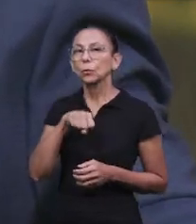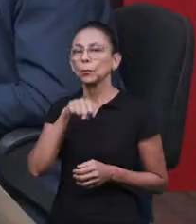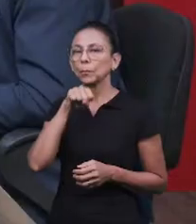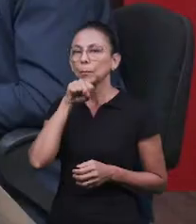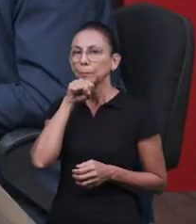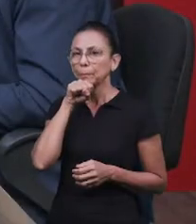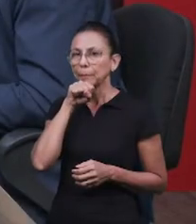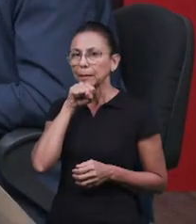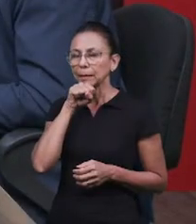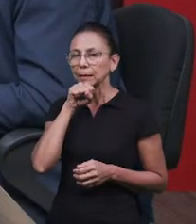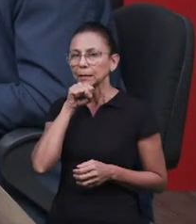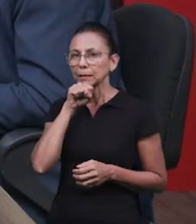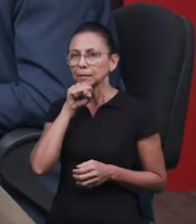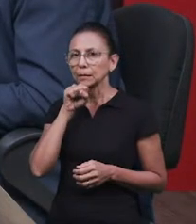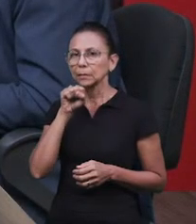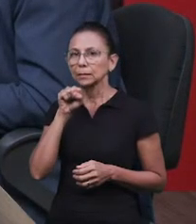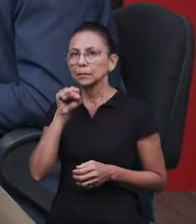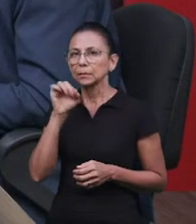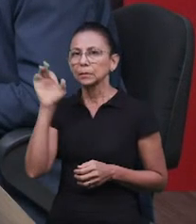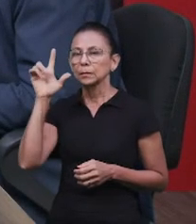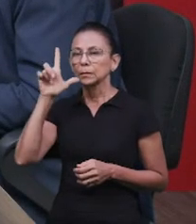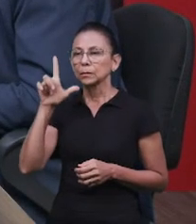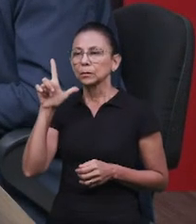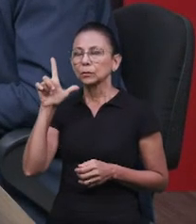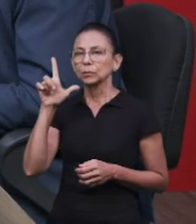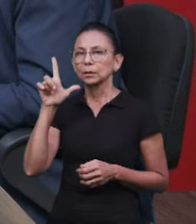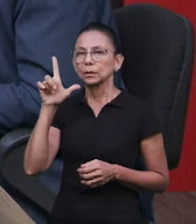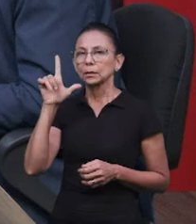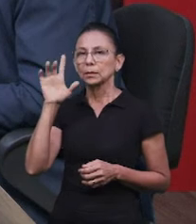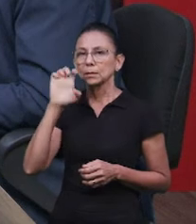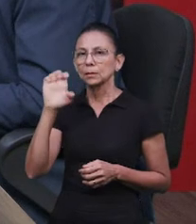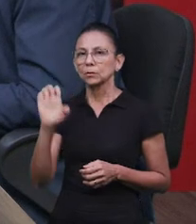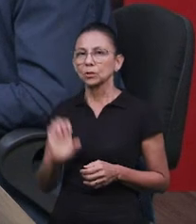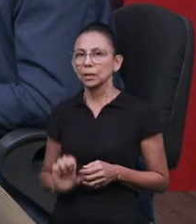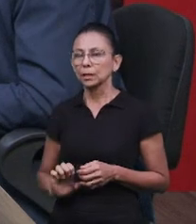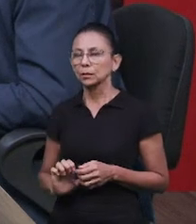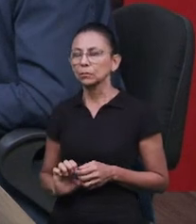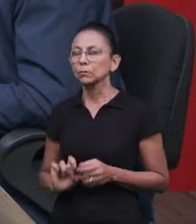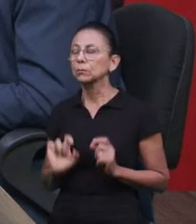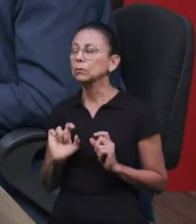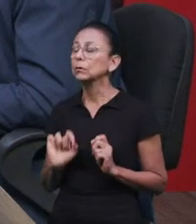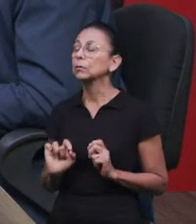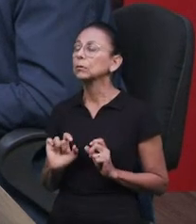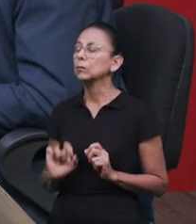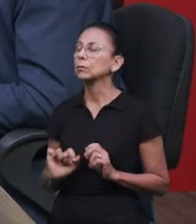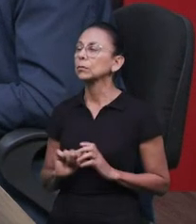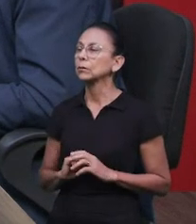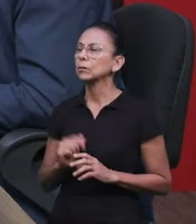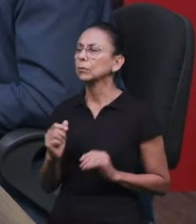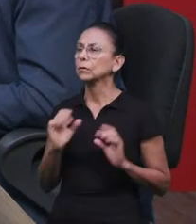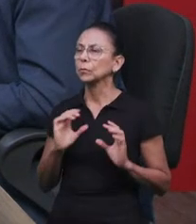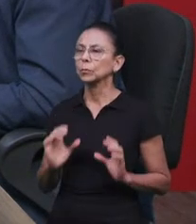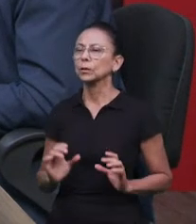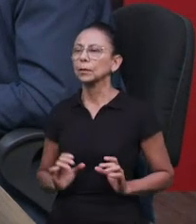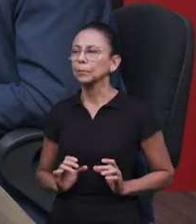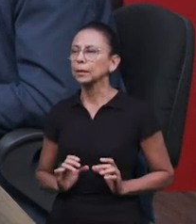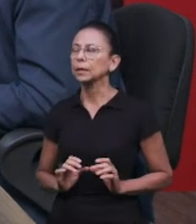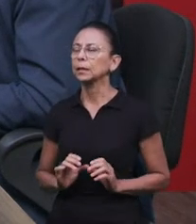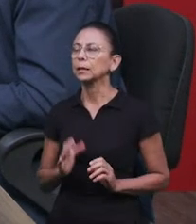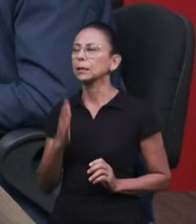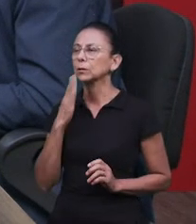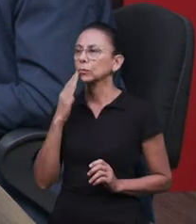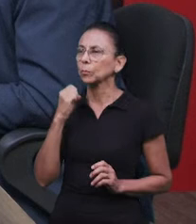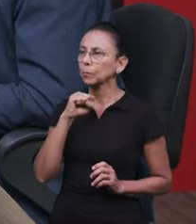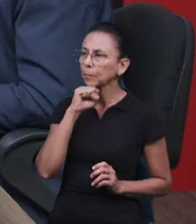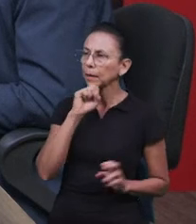deu aqui uma introduzida nisso aqui, conversando. Mas o pai, como ele se posiciona diante